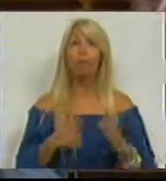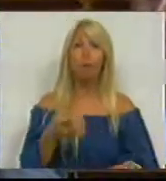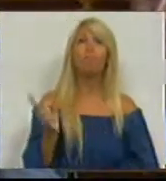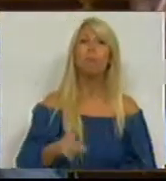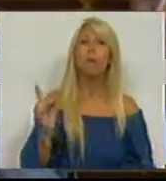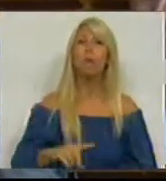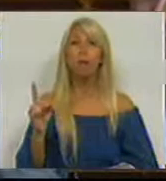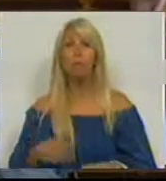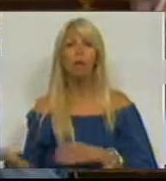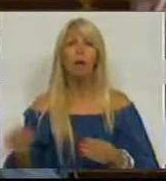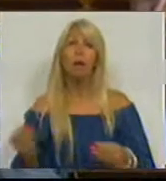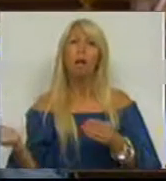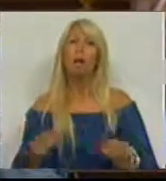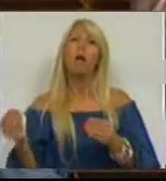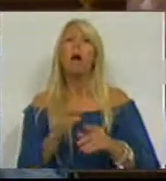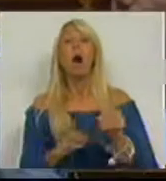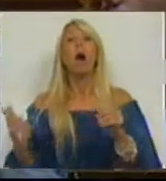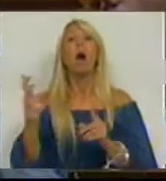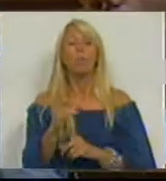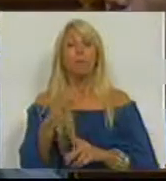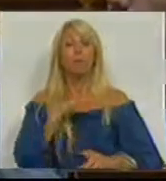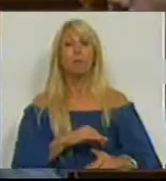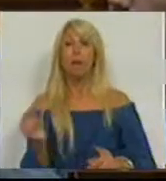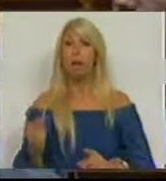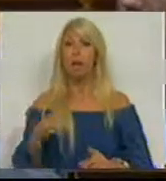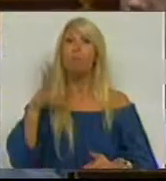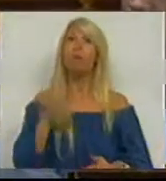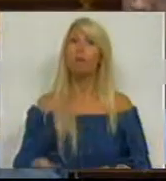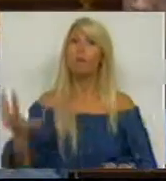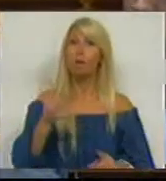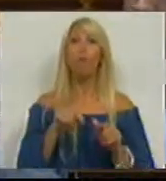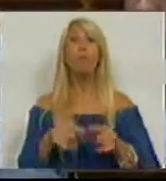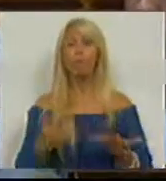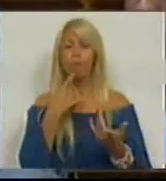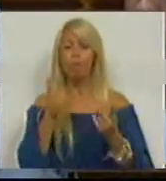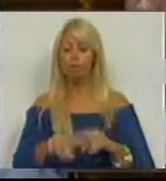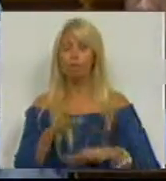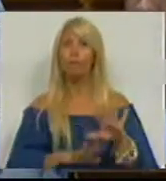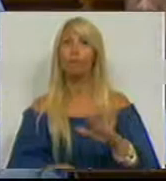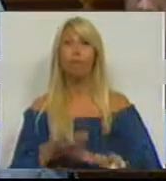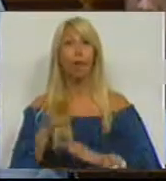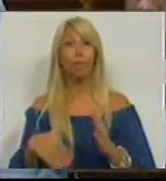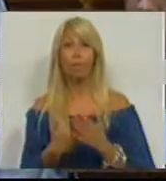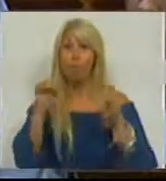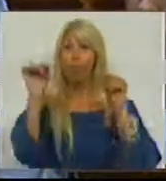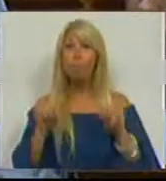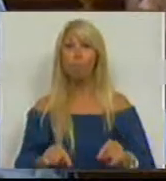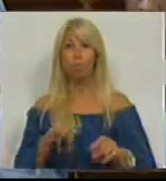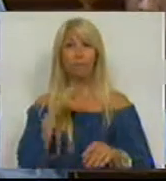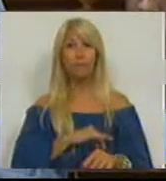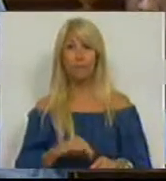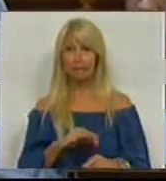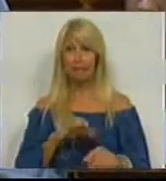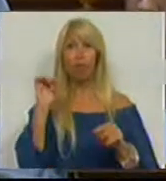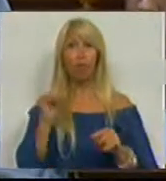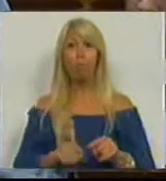aumento do salário mínimo nacional. Voltamos hoje a fazê-lo e propomos que de imediato esse salário